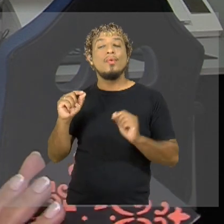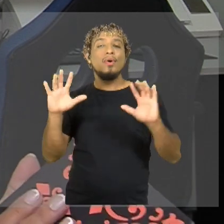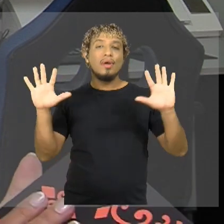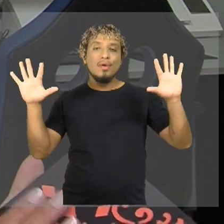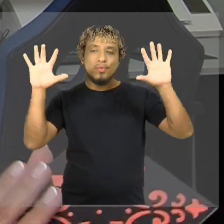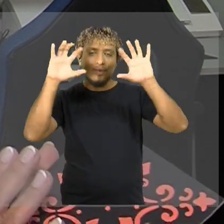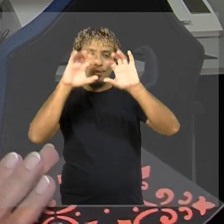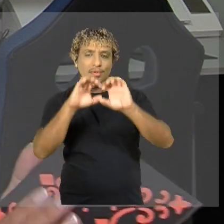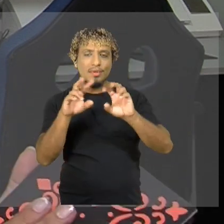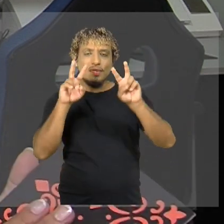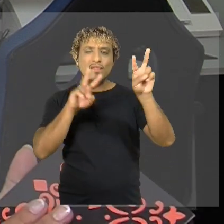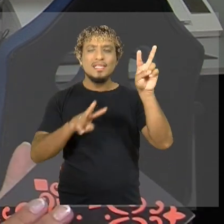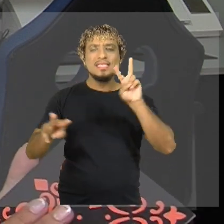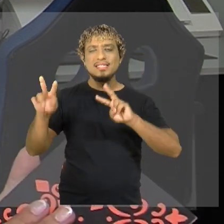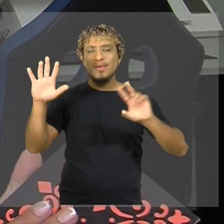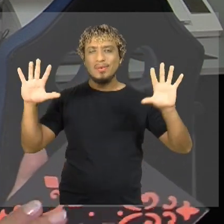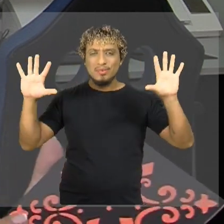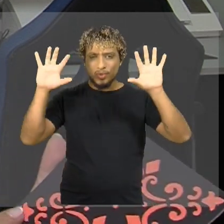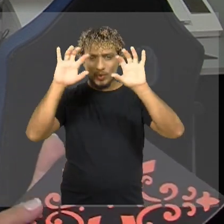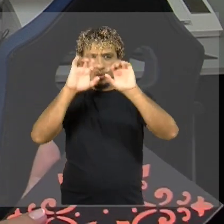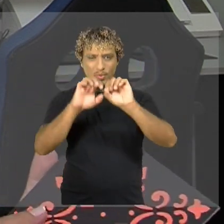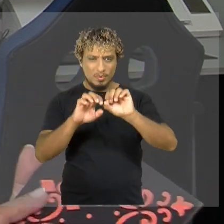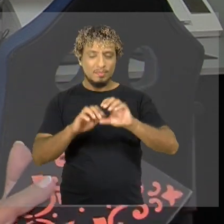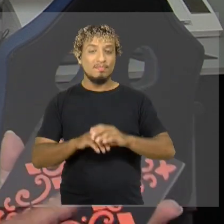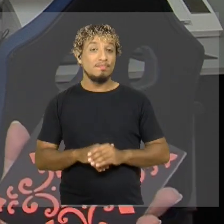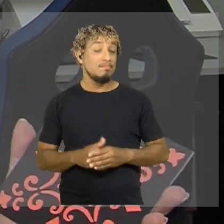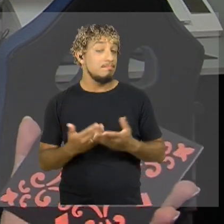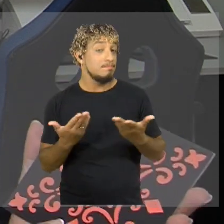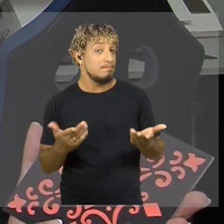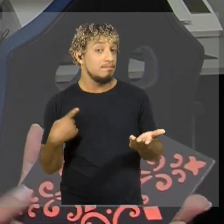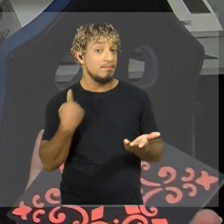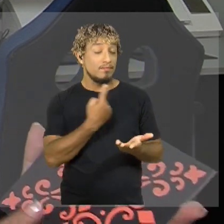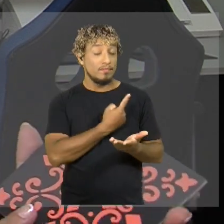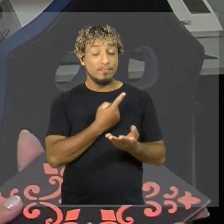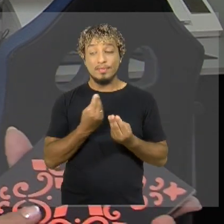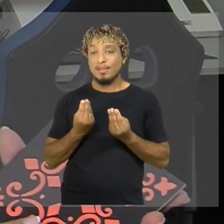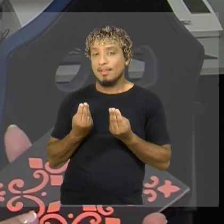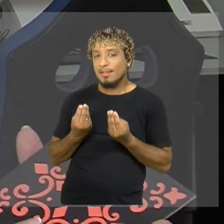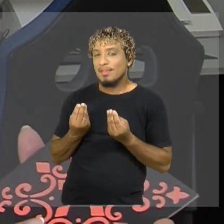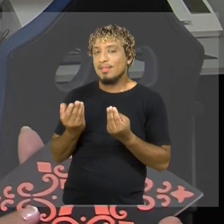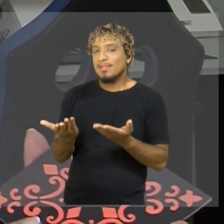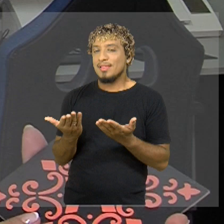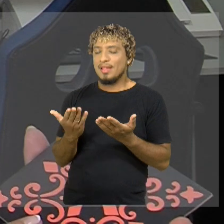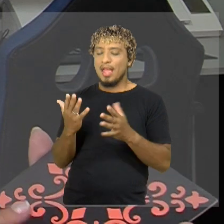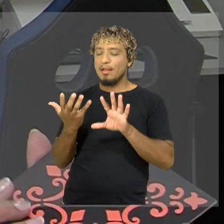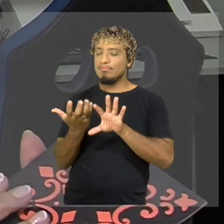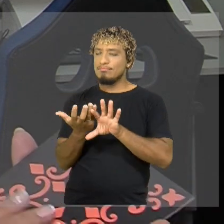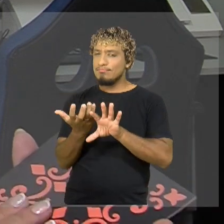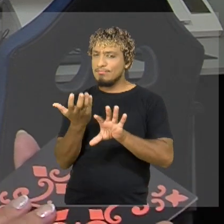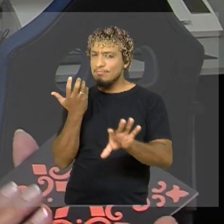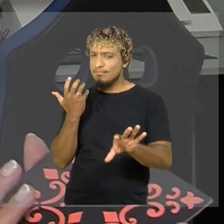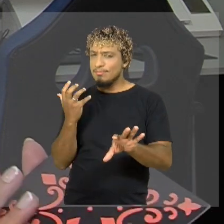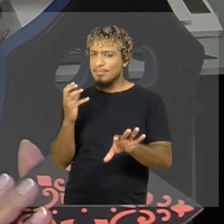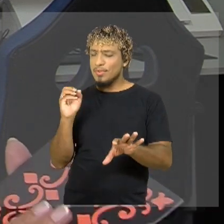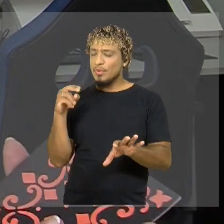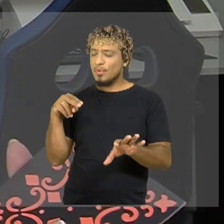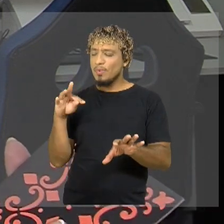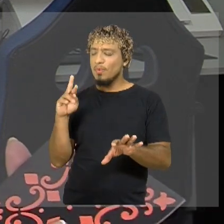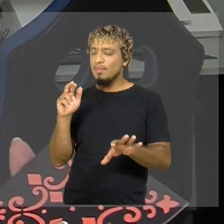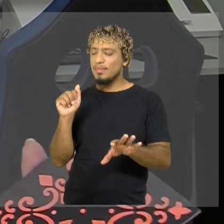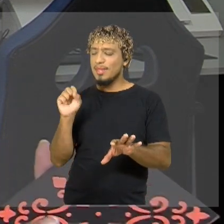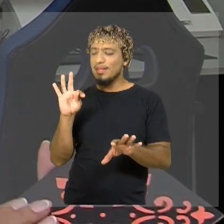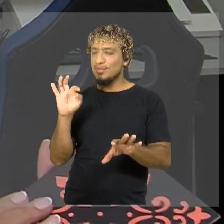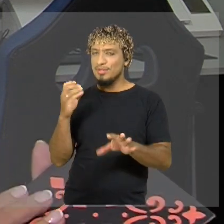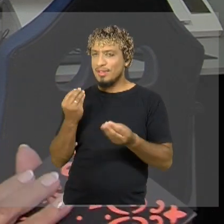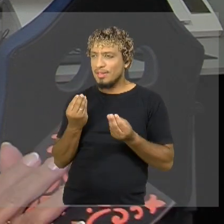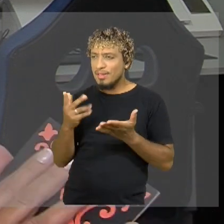pessoas com baixa visão. Então nós procuramos dar o máximo contraste para permitir às pessoas